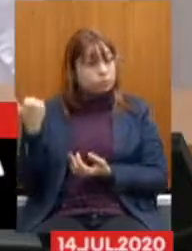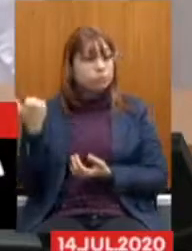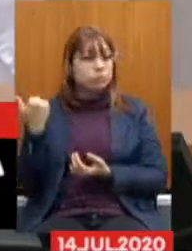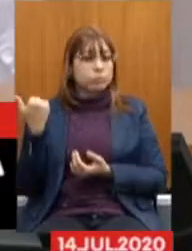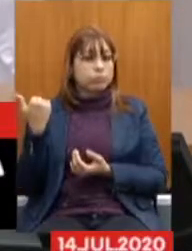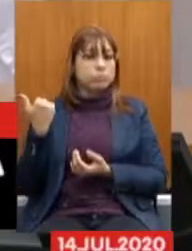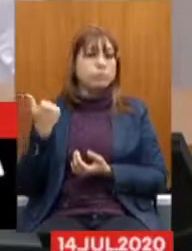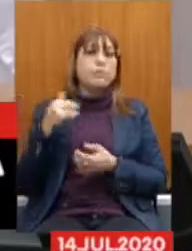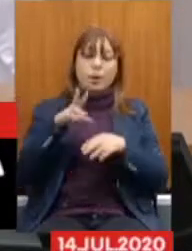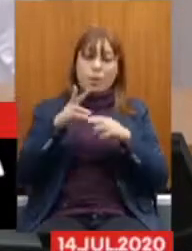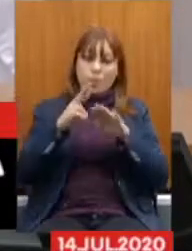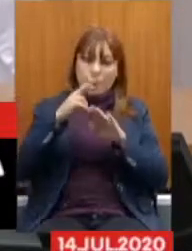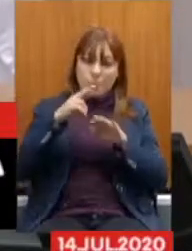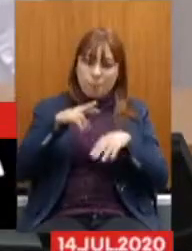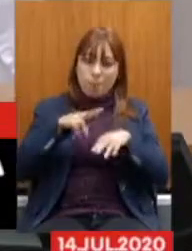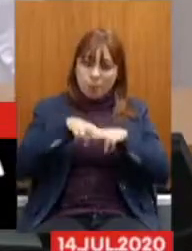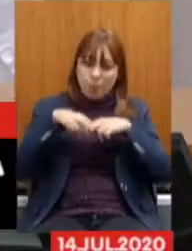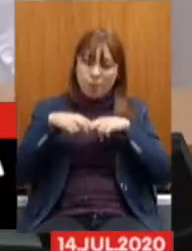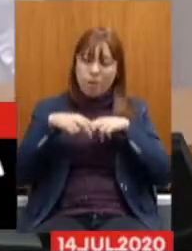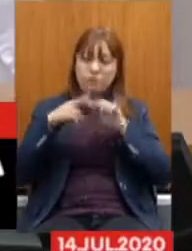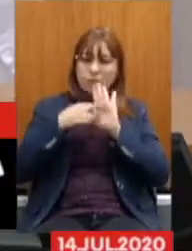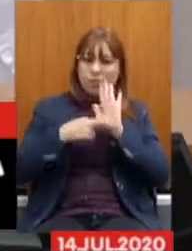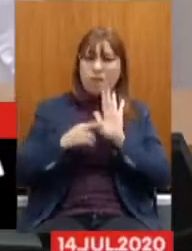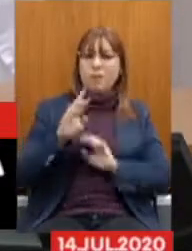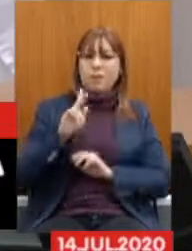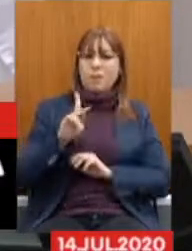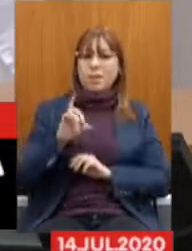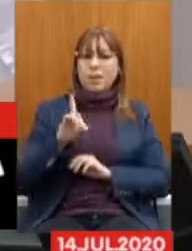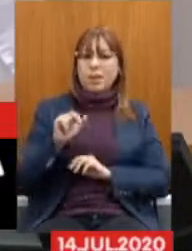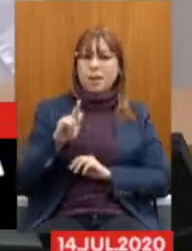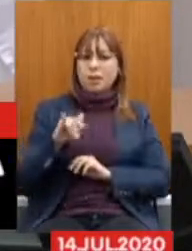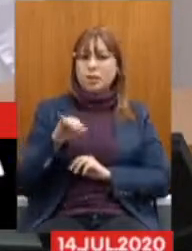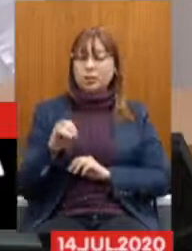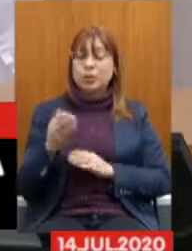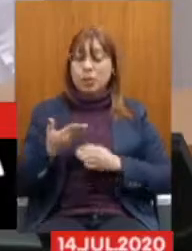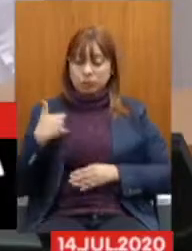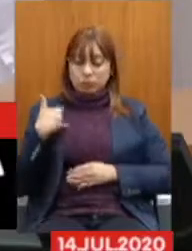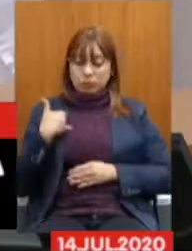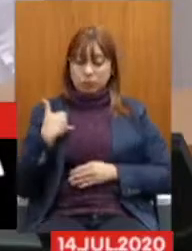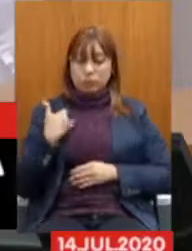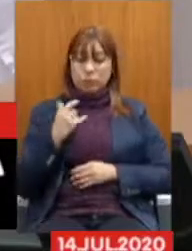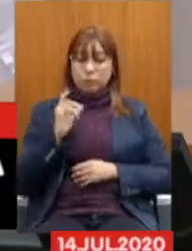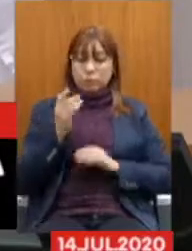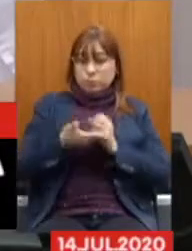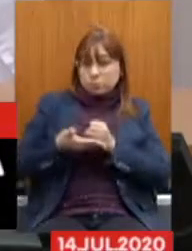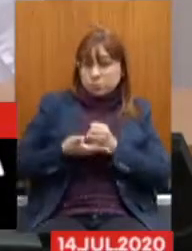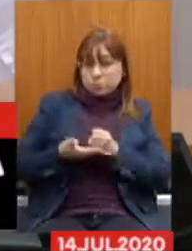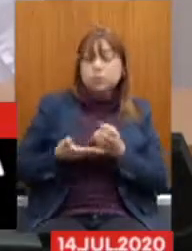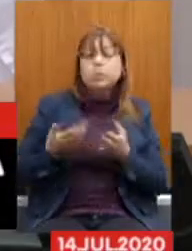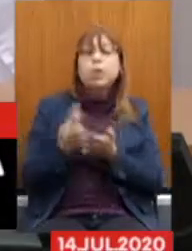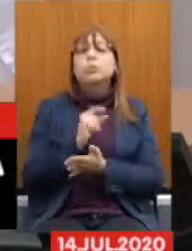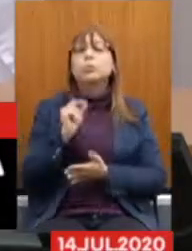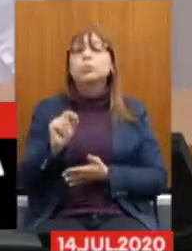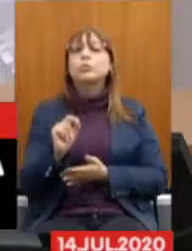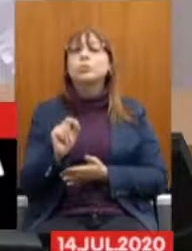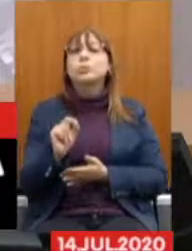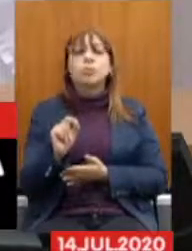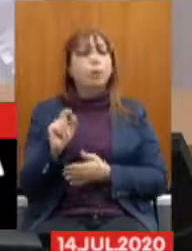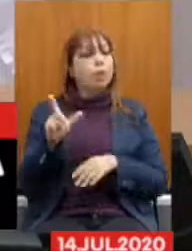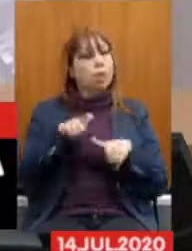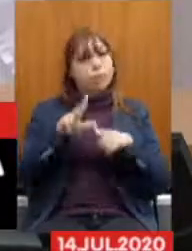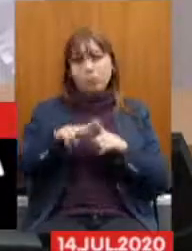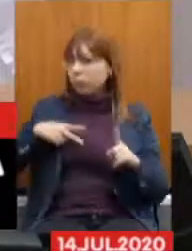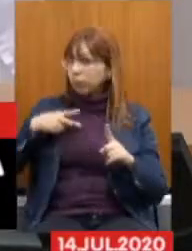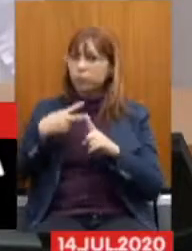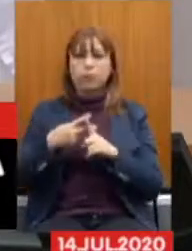do pedágio O que vai acontecer? Ele poderia alcançar Agora com idade mínima O que vai acontecer? Ele vai ter que trabalhar